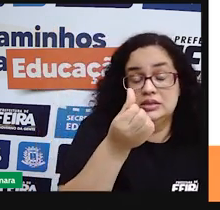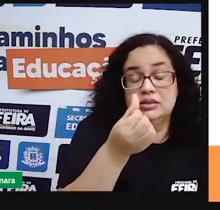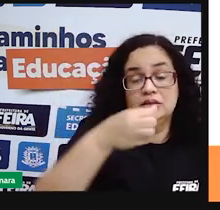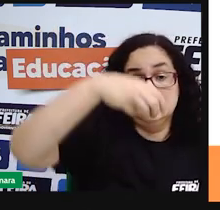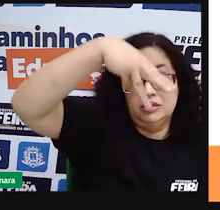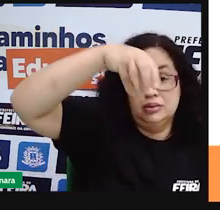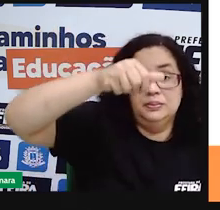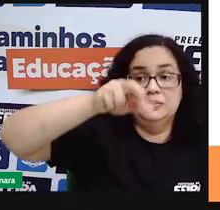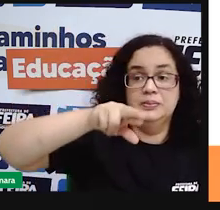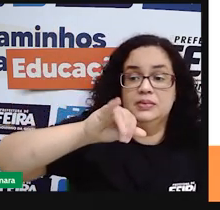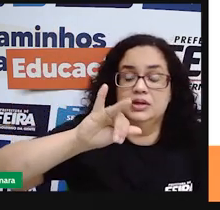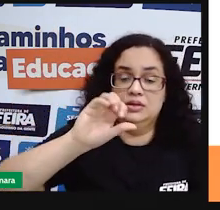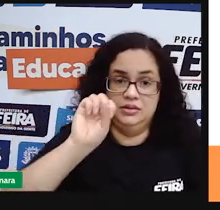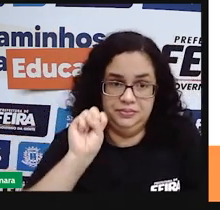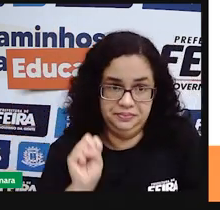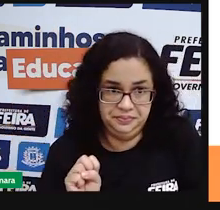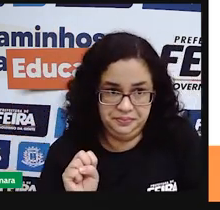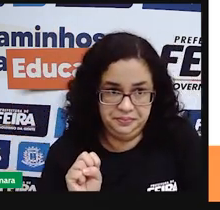terras.